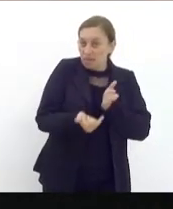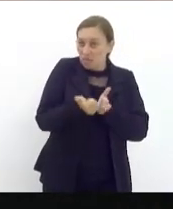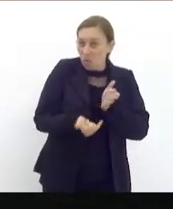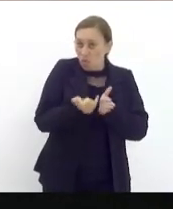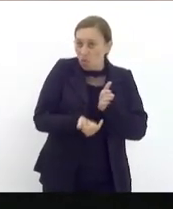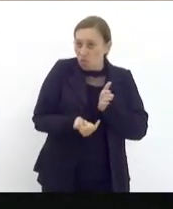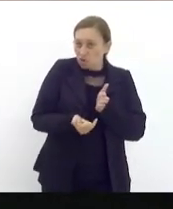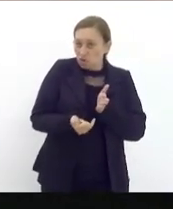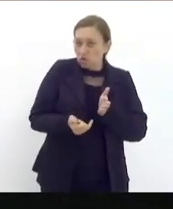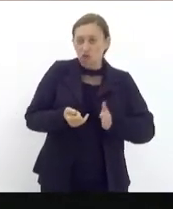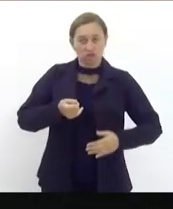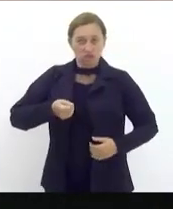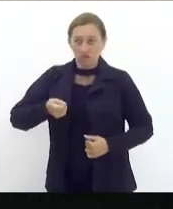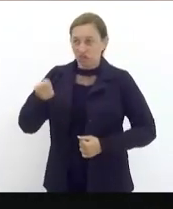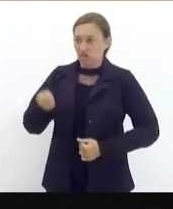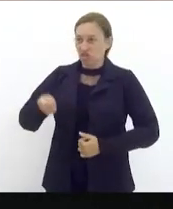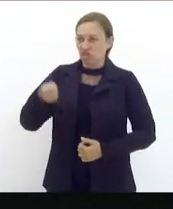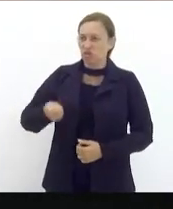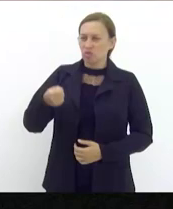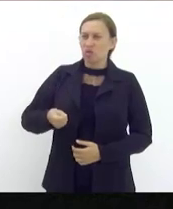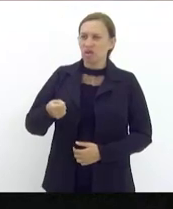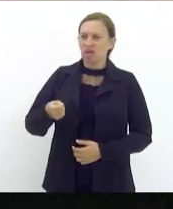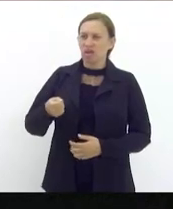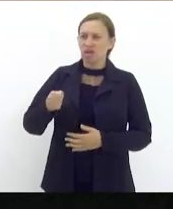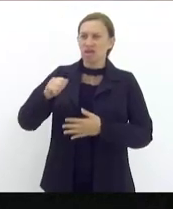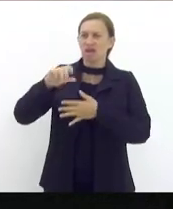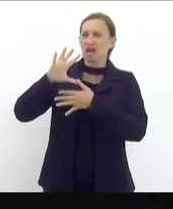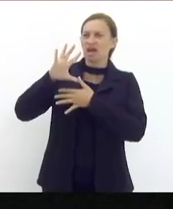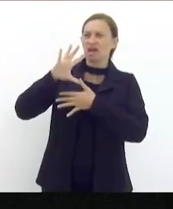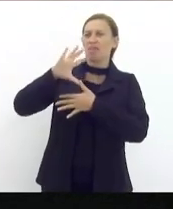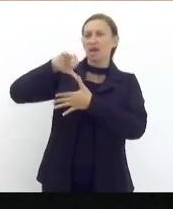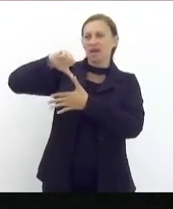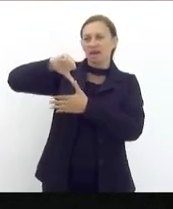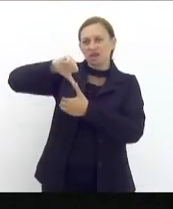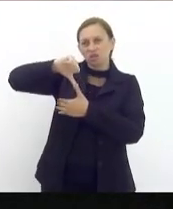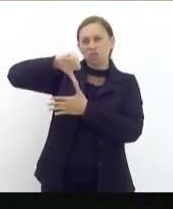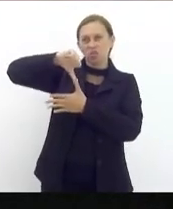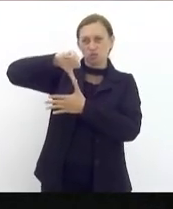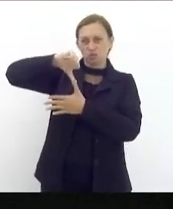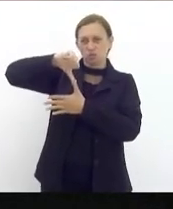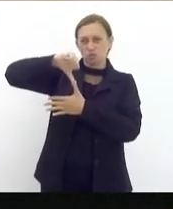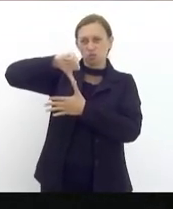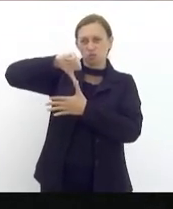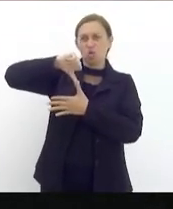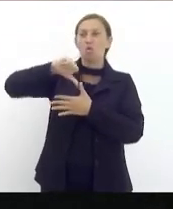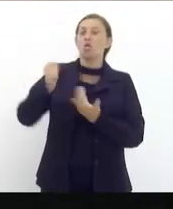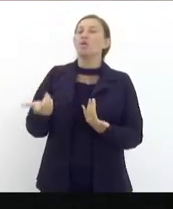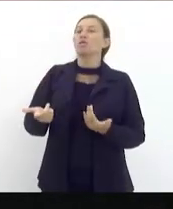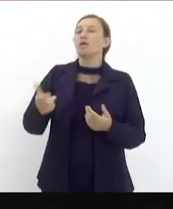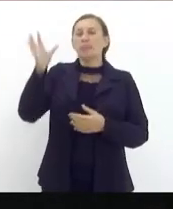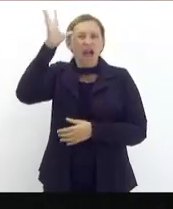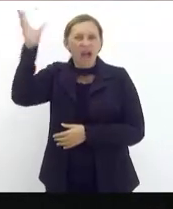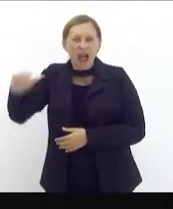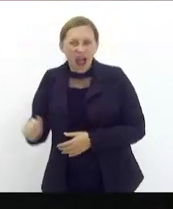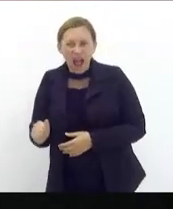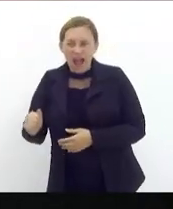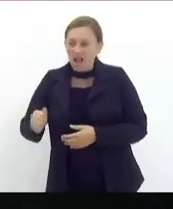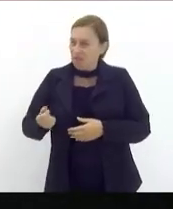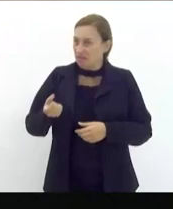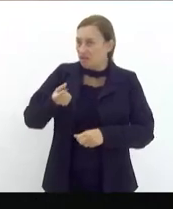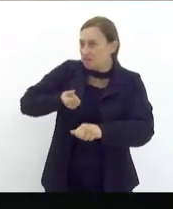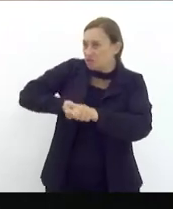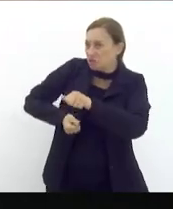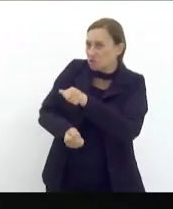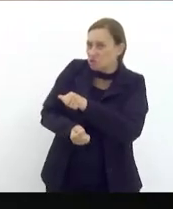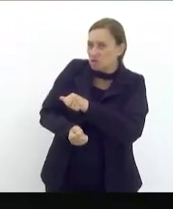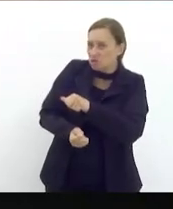ditadura na América do Sul na África financiou porto em Cuba financiou os